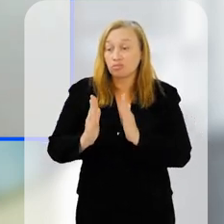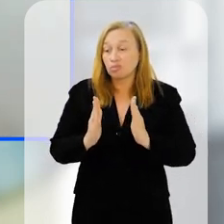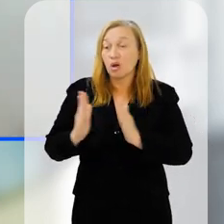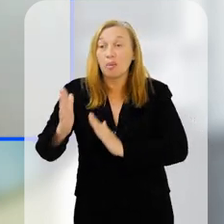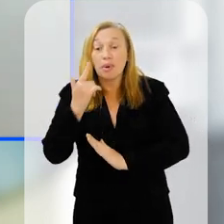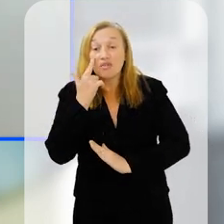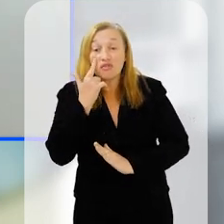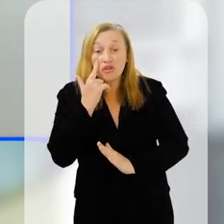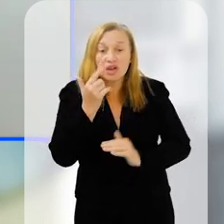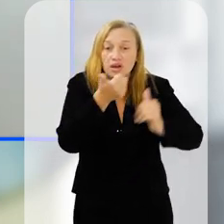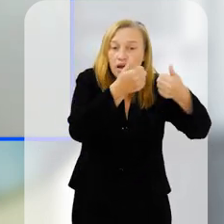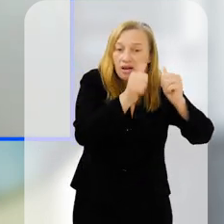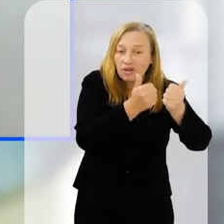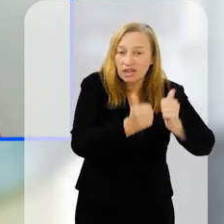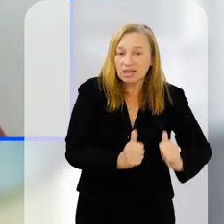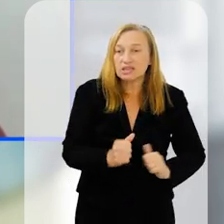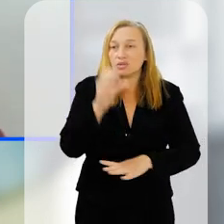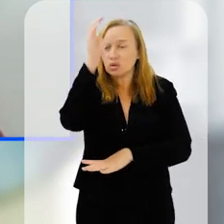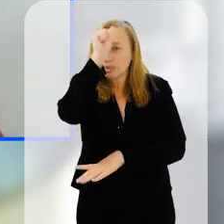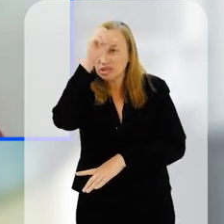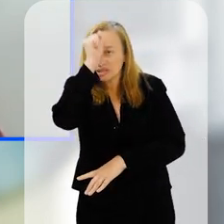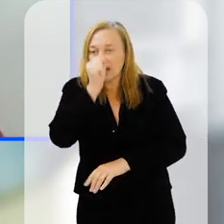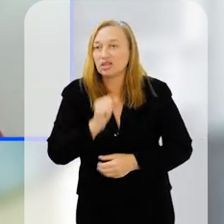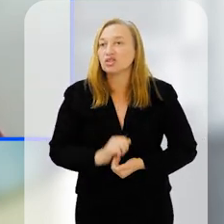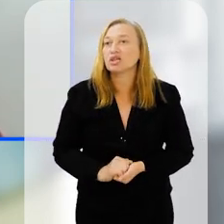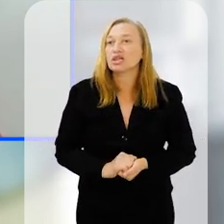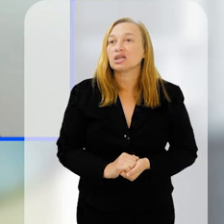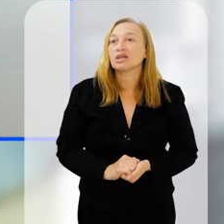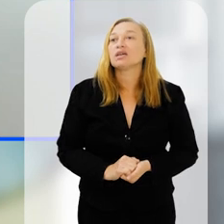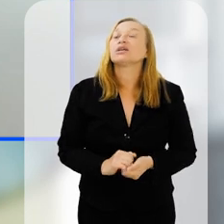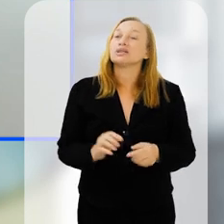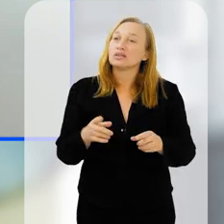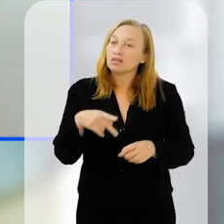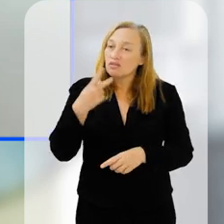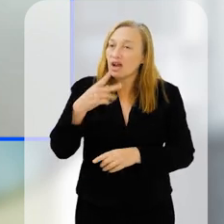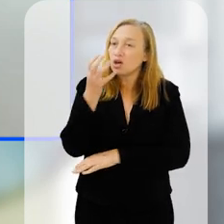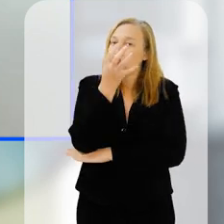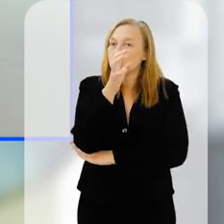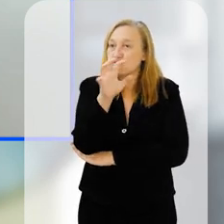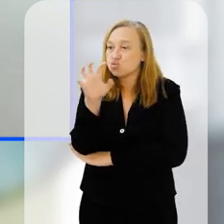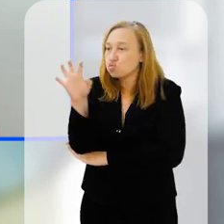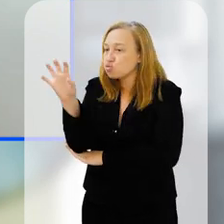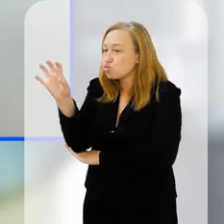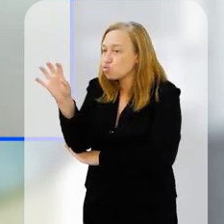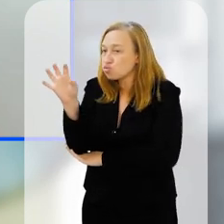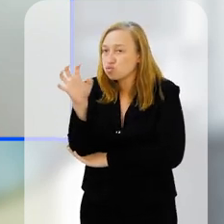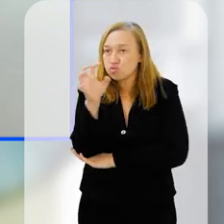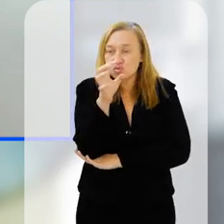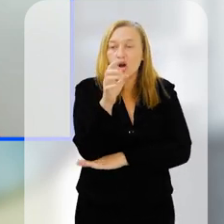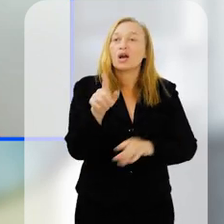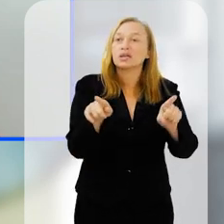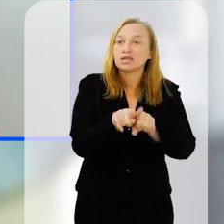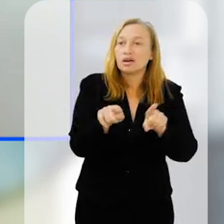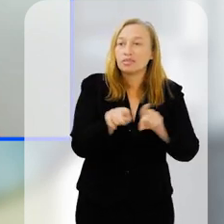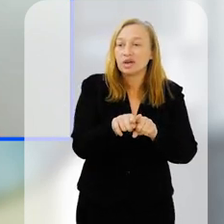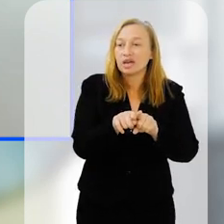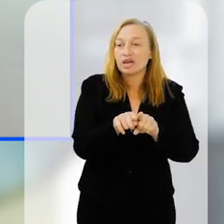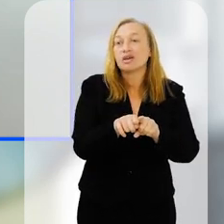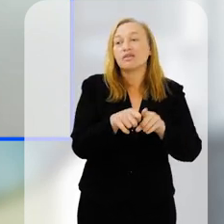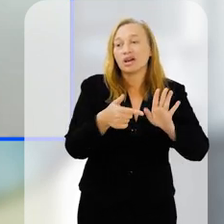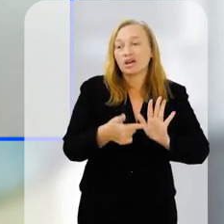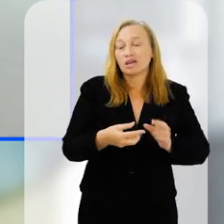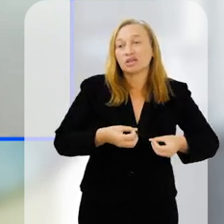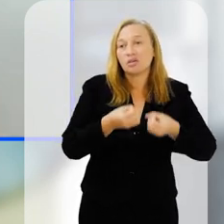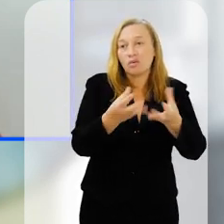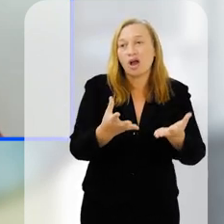tempo para ver como que ficou a longo prazo aquela aprendizagem, como eu falei, ventiladores também a gente vai levar para algumas